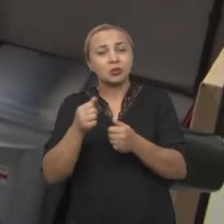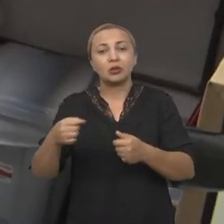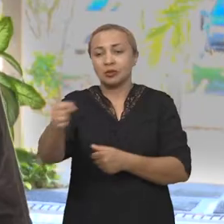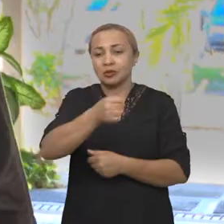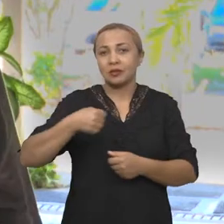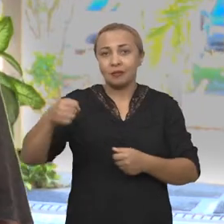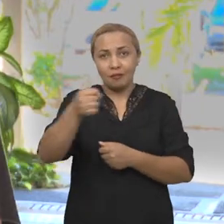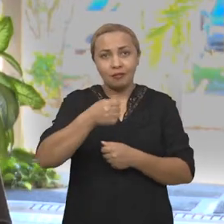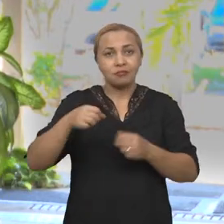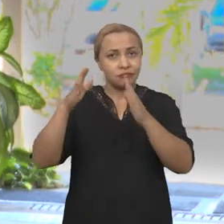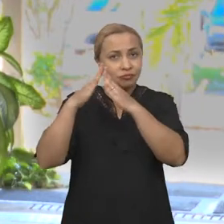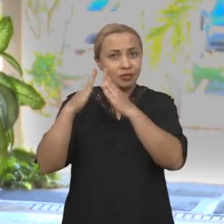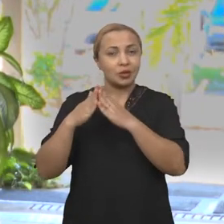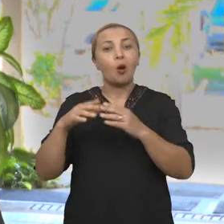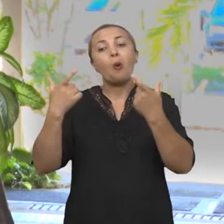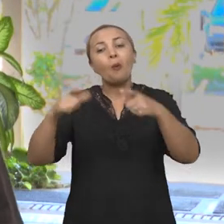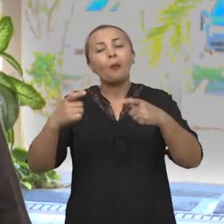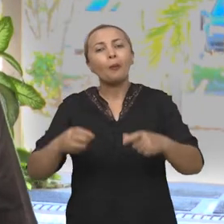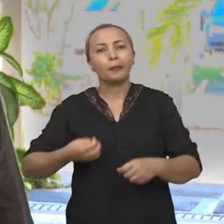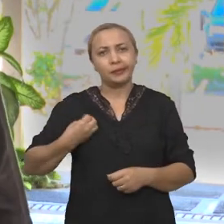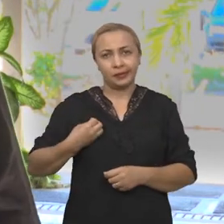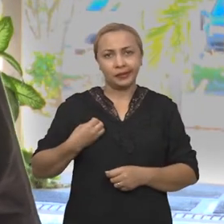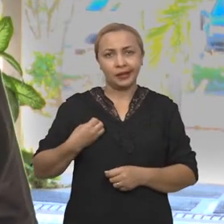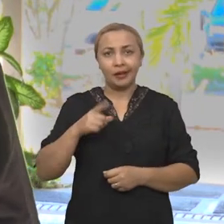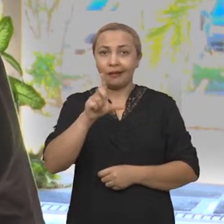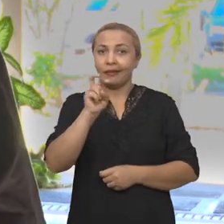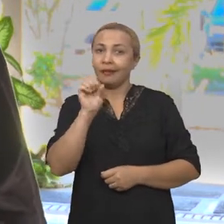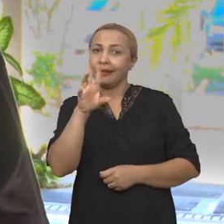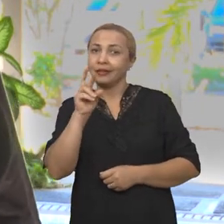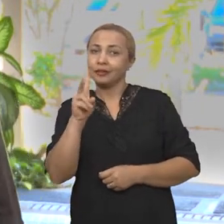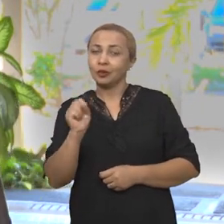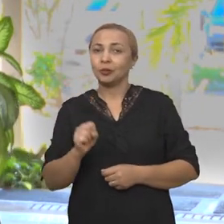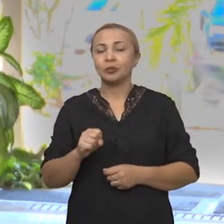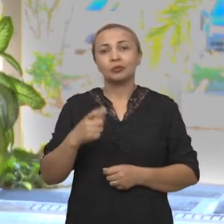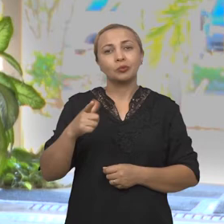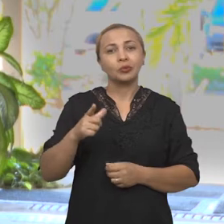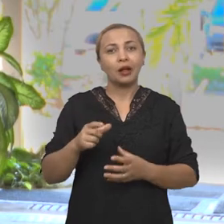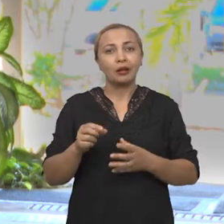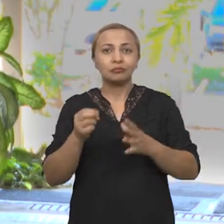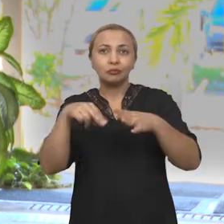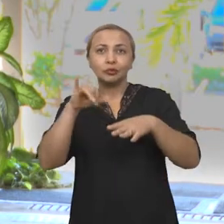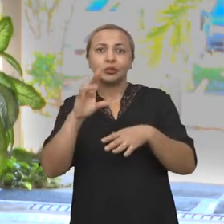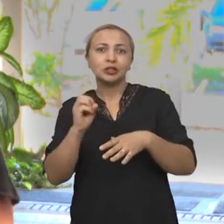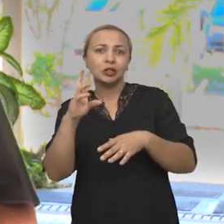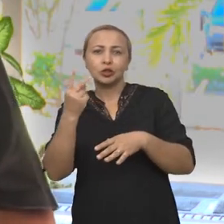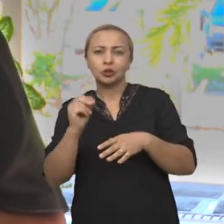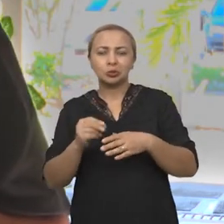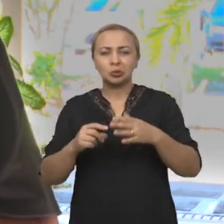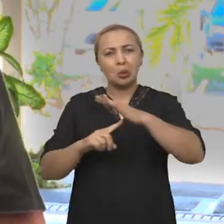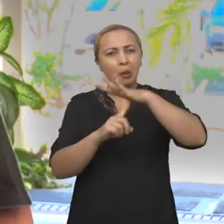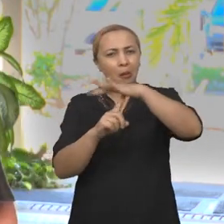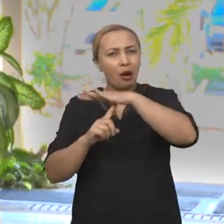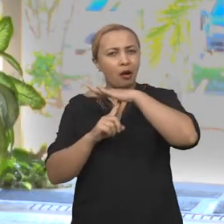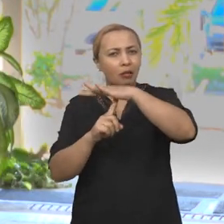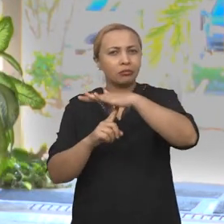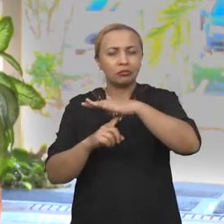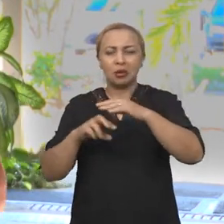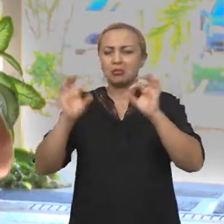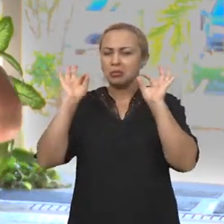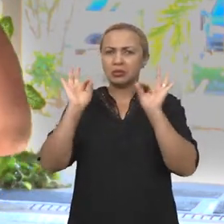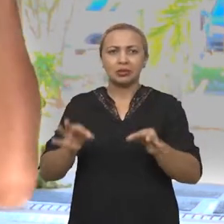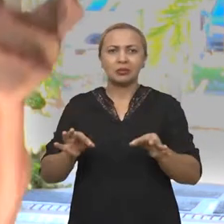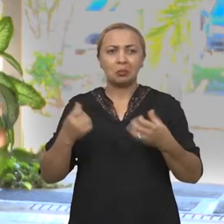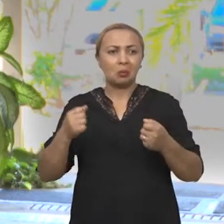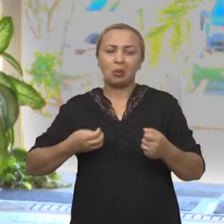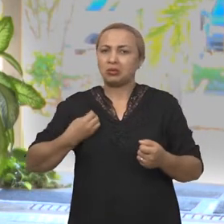artesanal. Onde está essa levedura? A Saccharomy cerevisi não tem um nicho ambiental definido. Ela pode